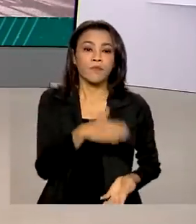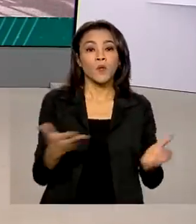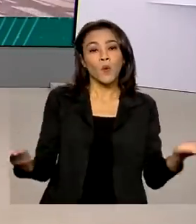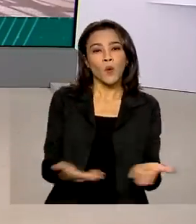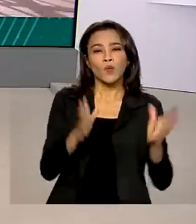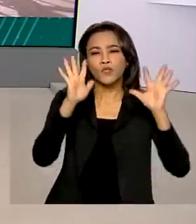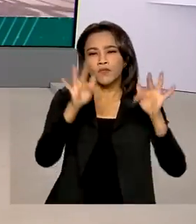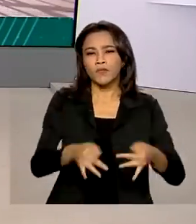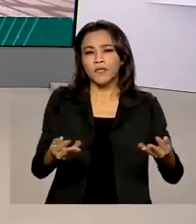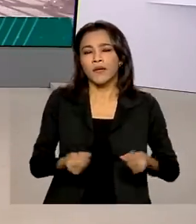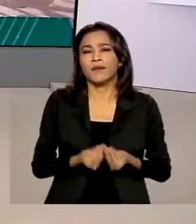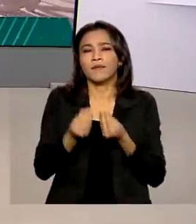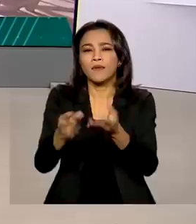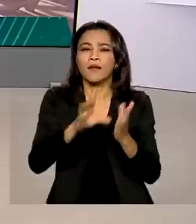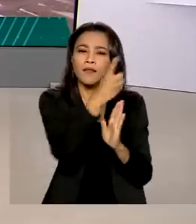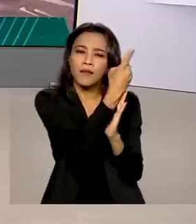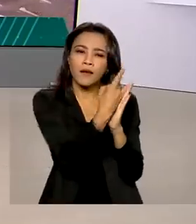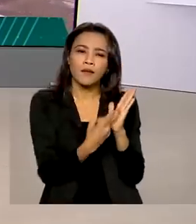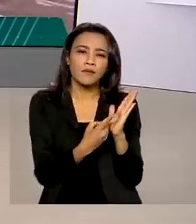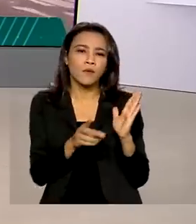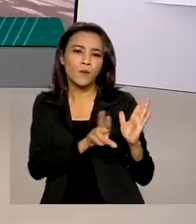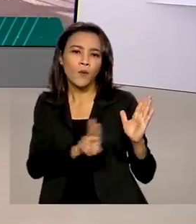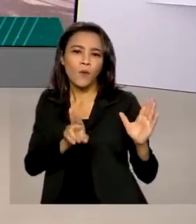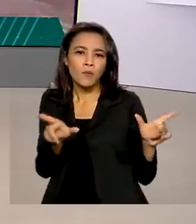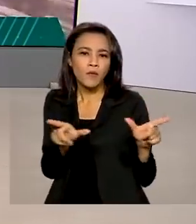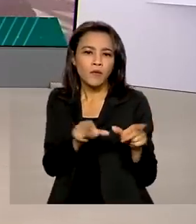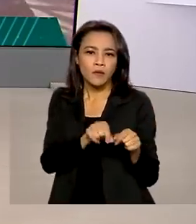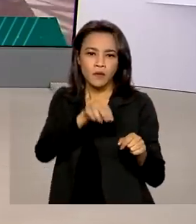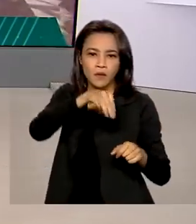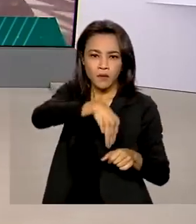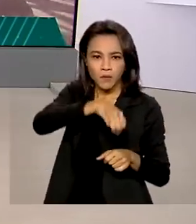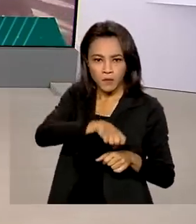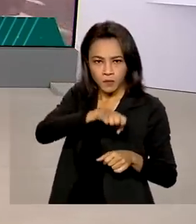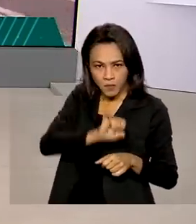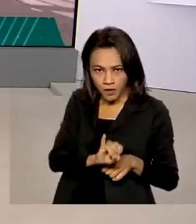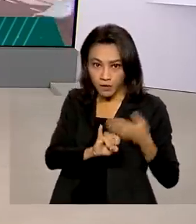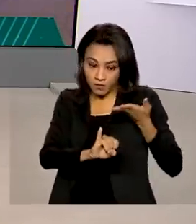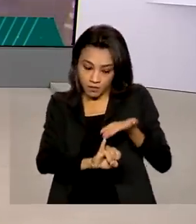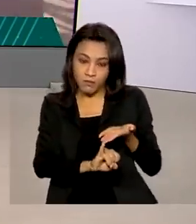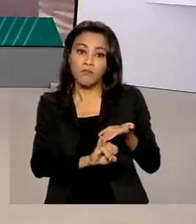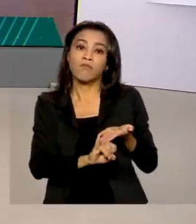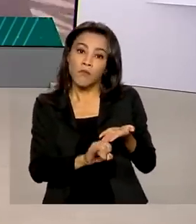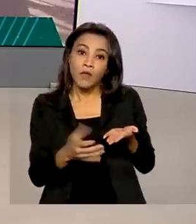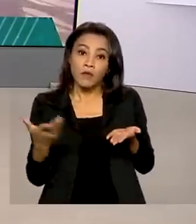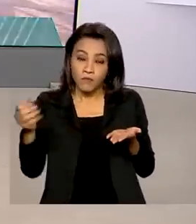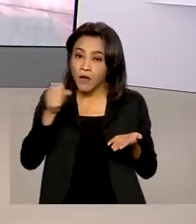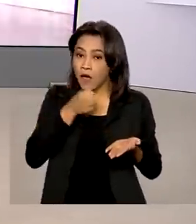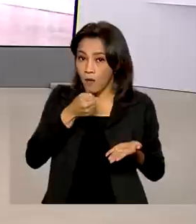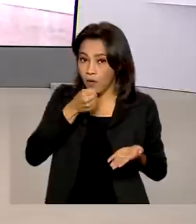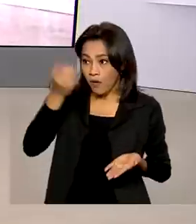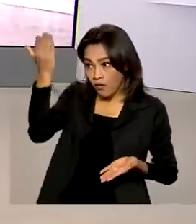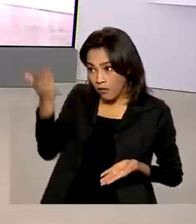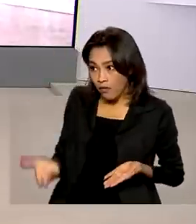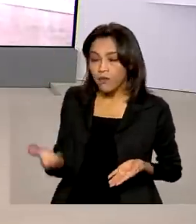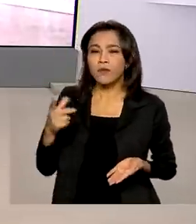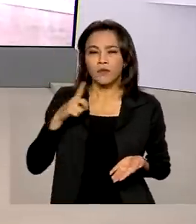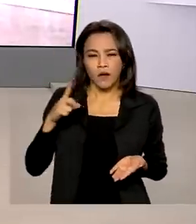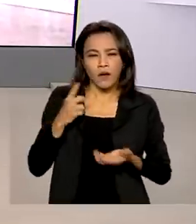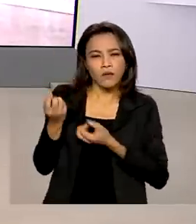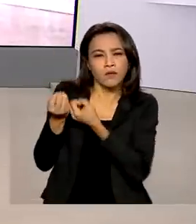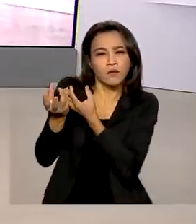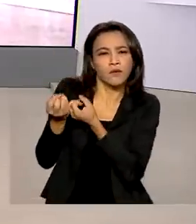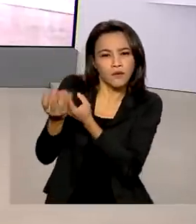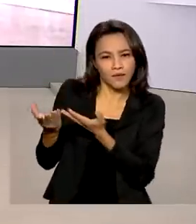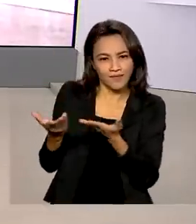declaração anual do Simples Nacional para Microempreendedor Individual, o MEI. O repórter Glauco de Queiroz traz